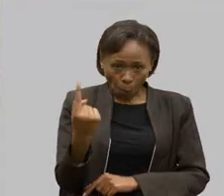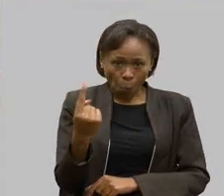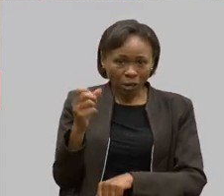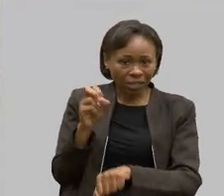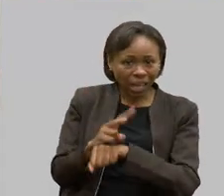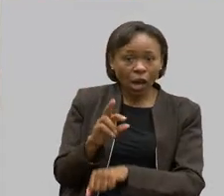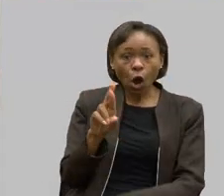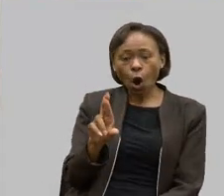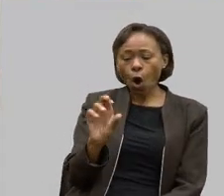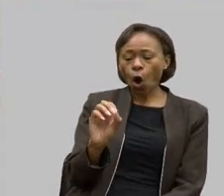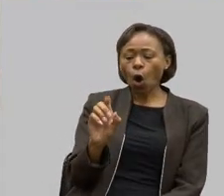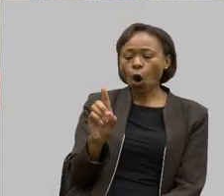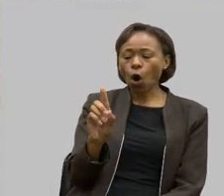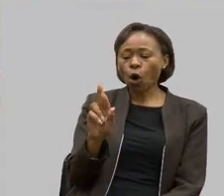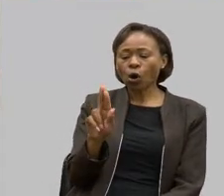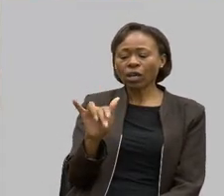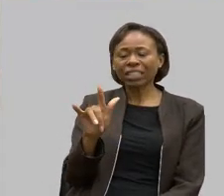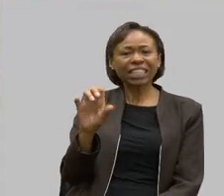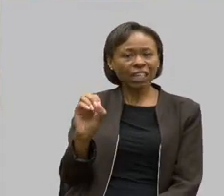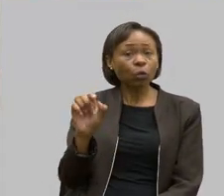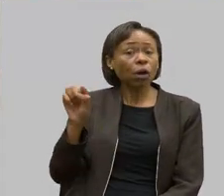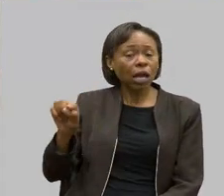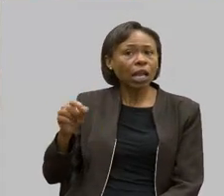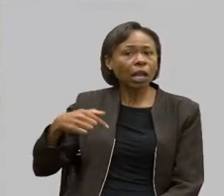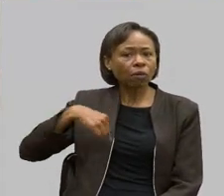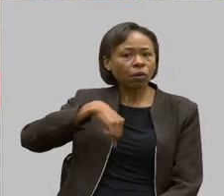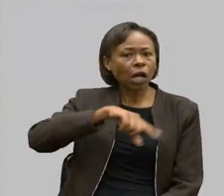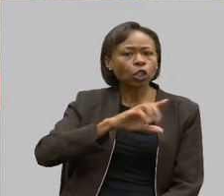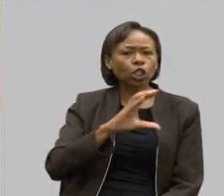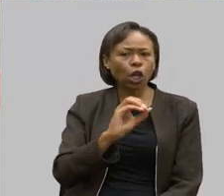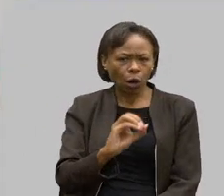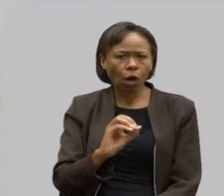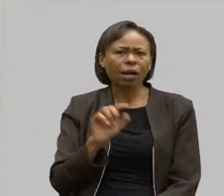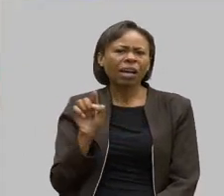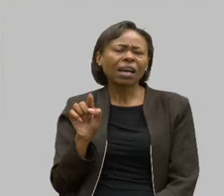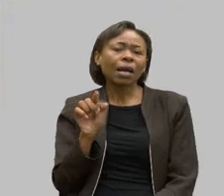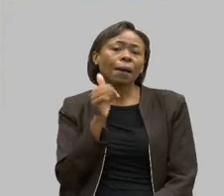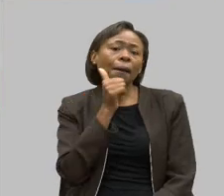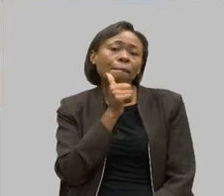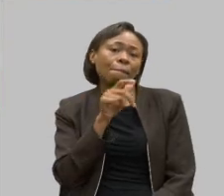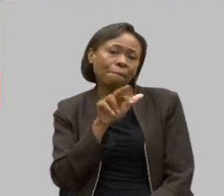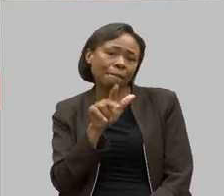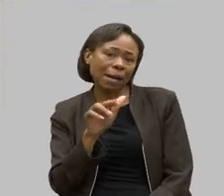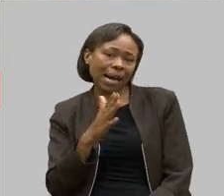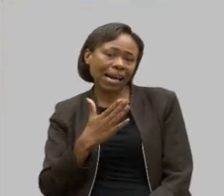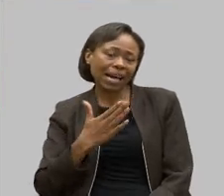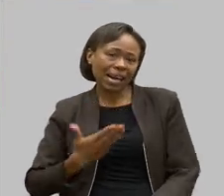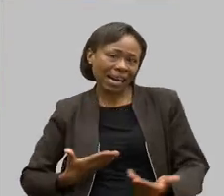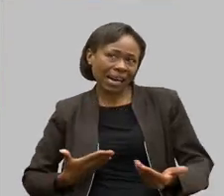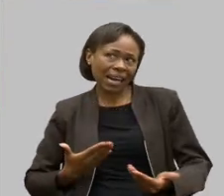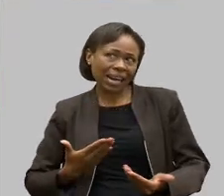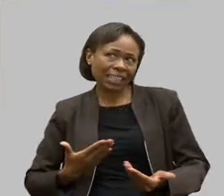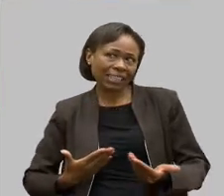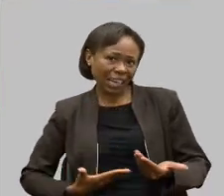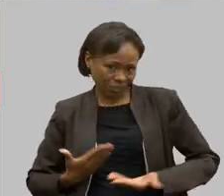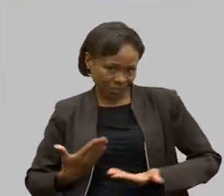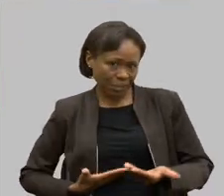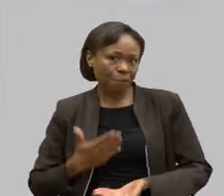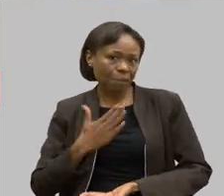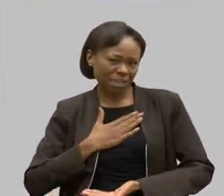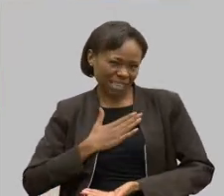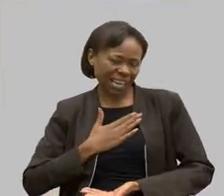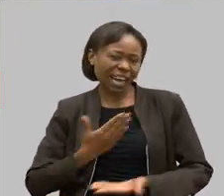Rodrigo, que esteve com o senhor. Ele é irmão de uma auxiliar minha, que trabalha comigo por muito tempo.